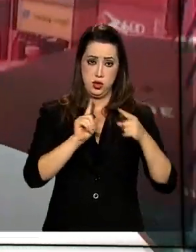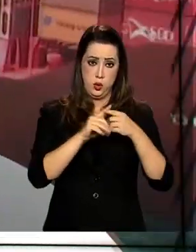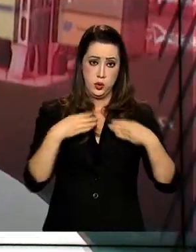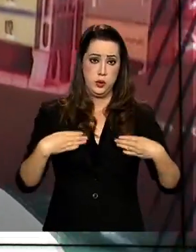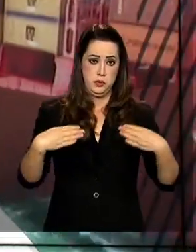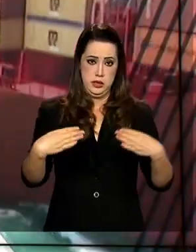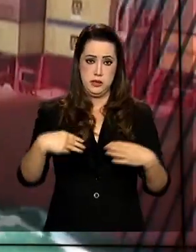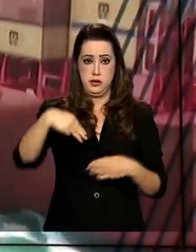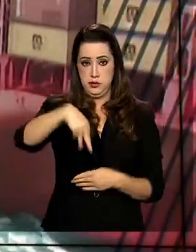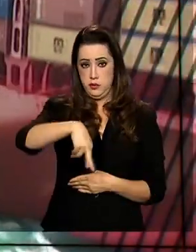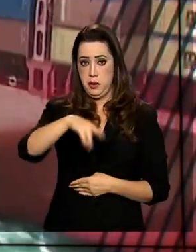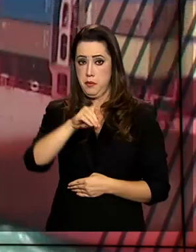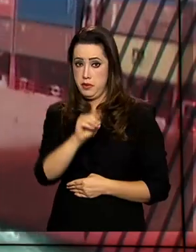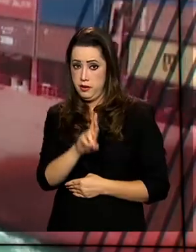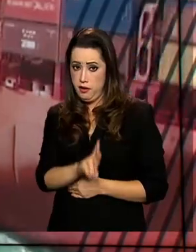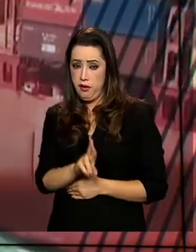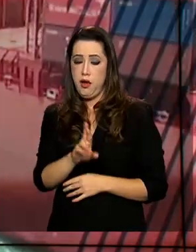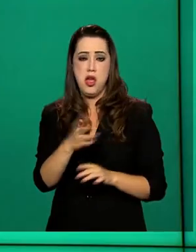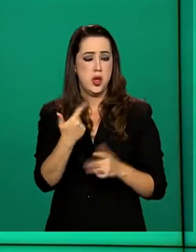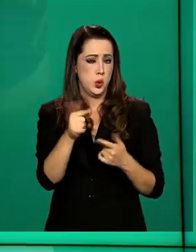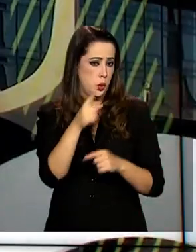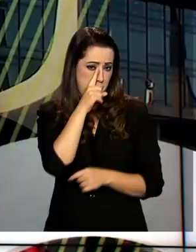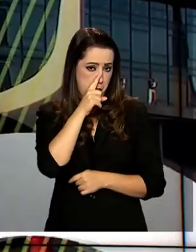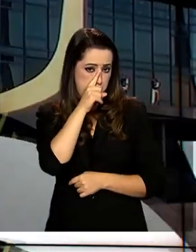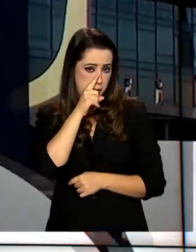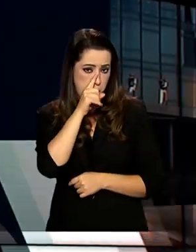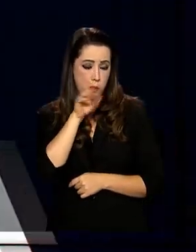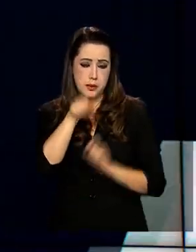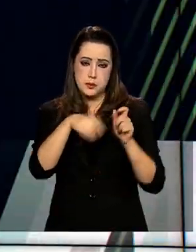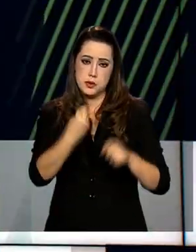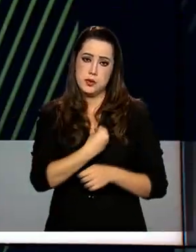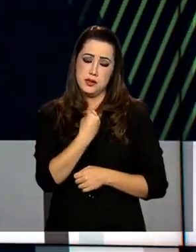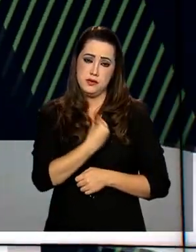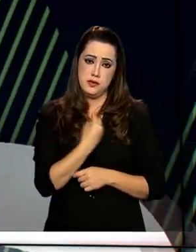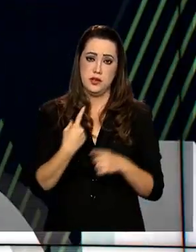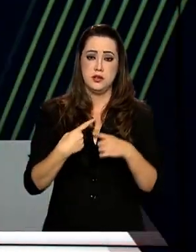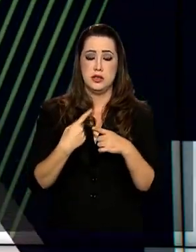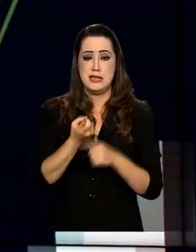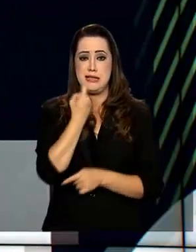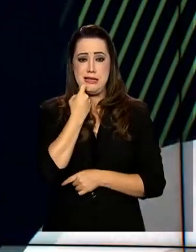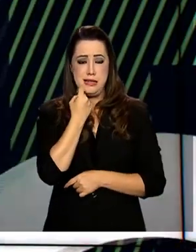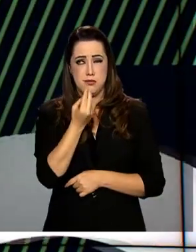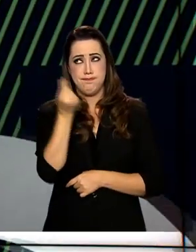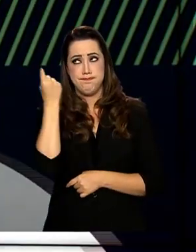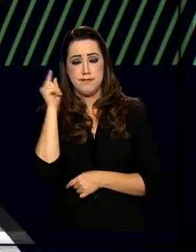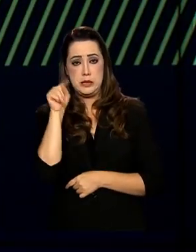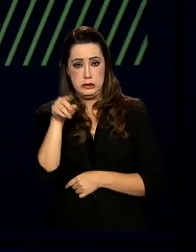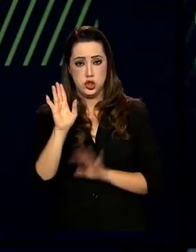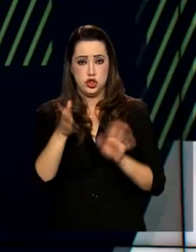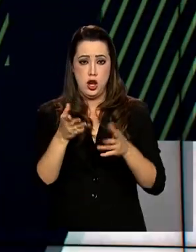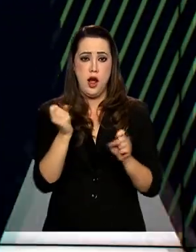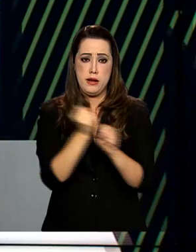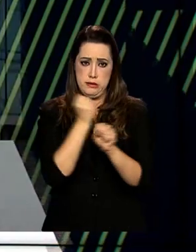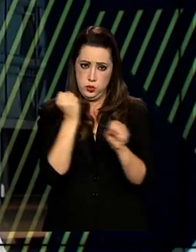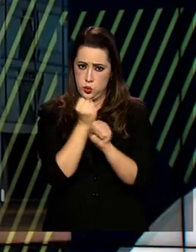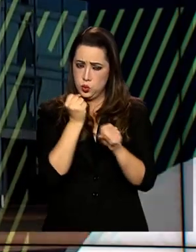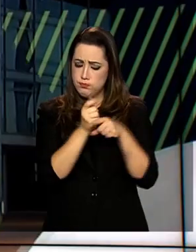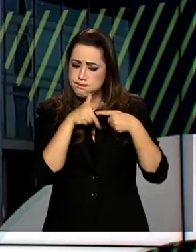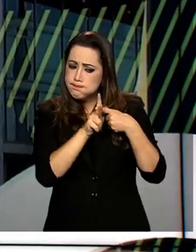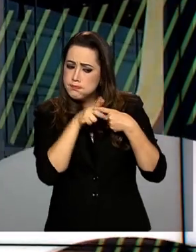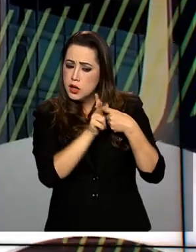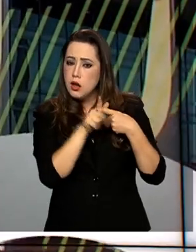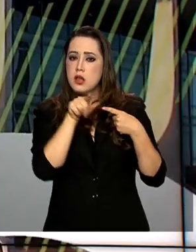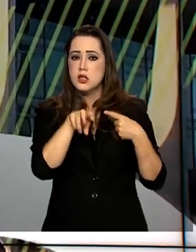estrutura não oferece mais risco aos moradores. Desde a última sexta, equipes estão trabalhando e já concluíram 50%